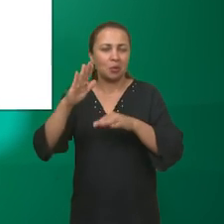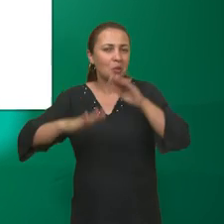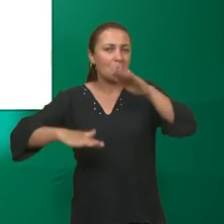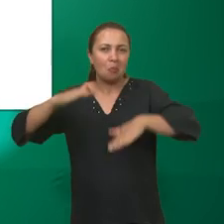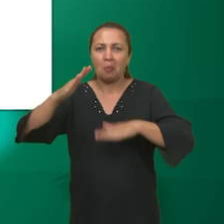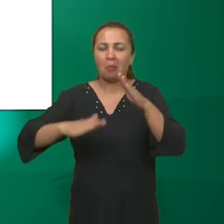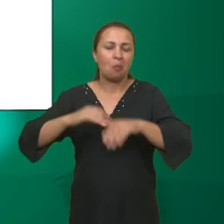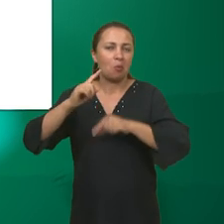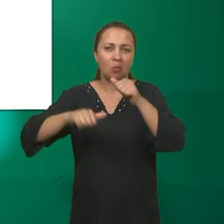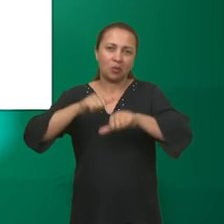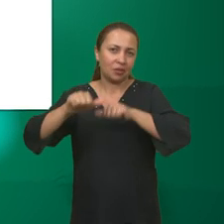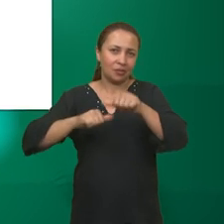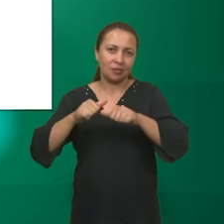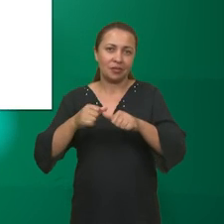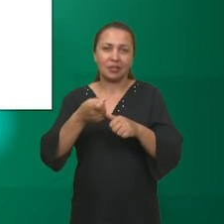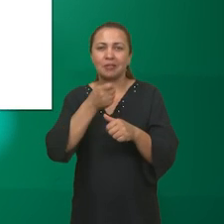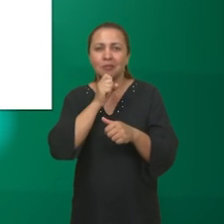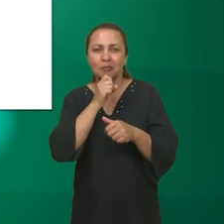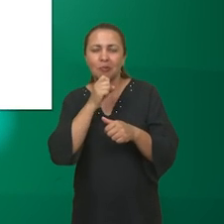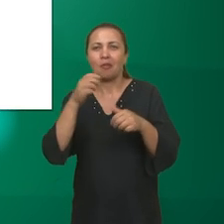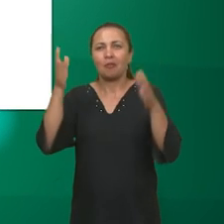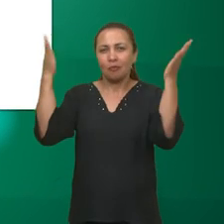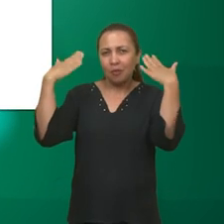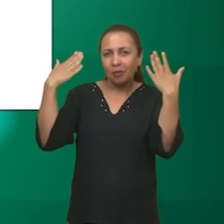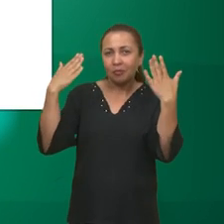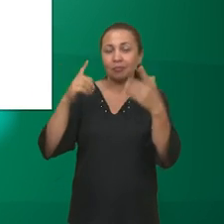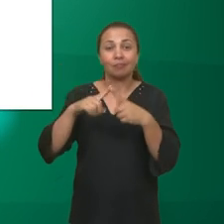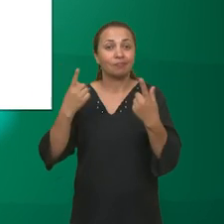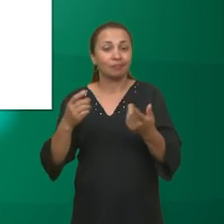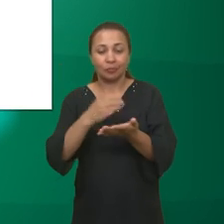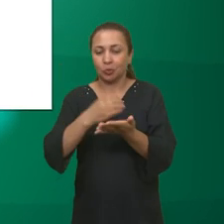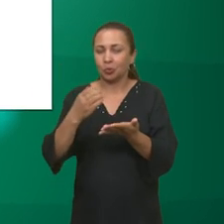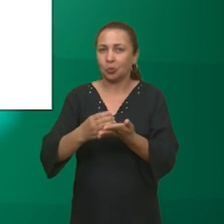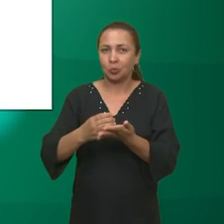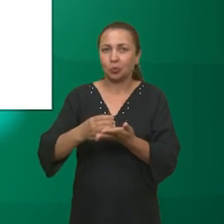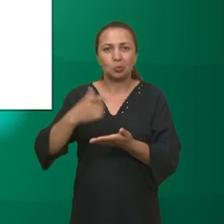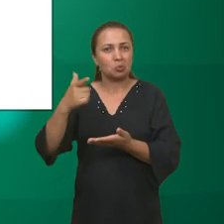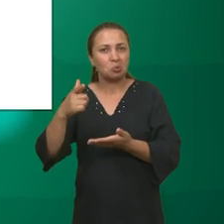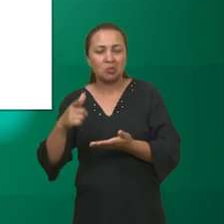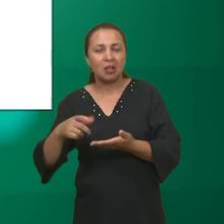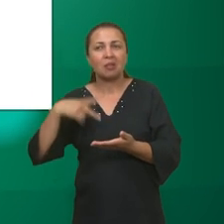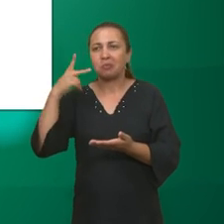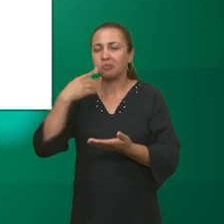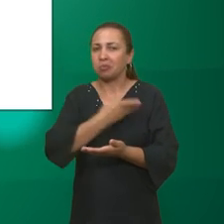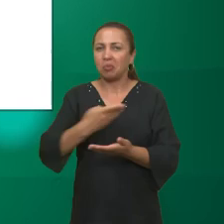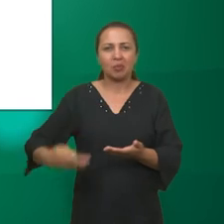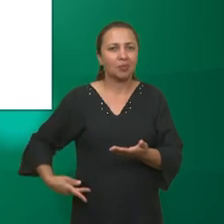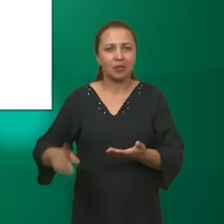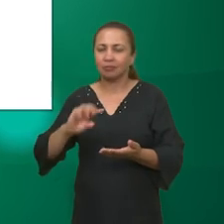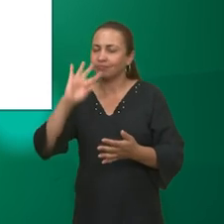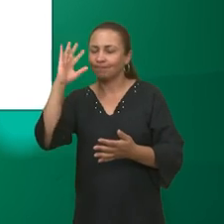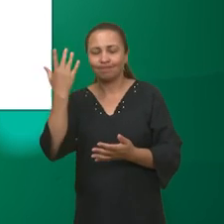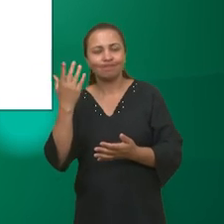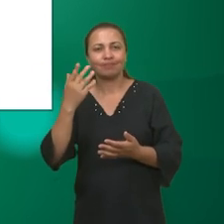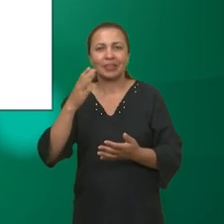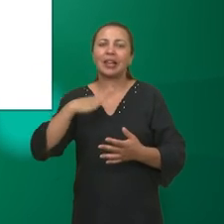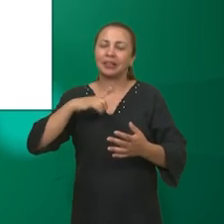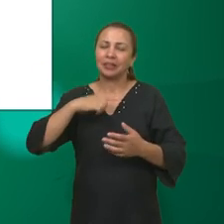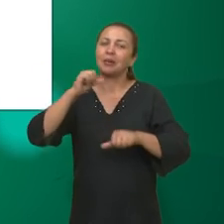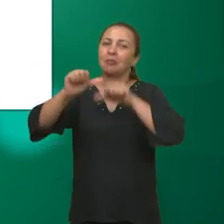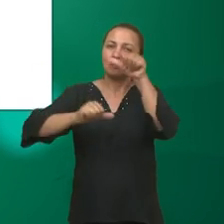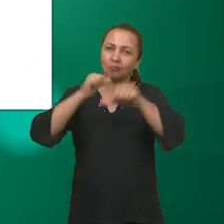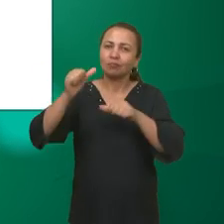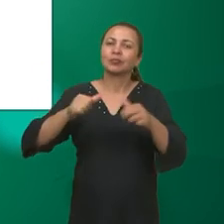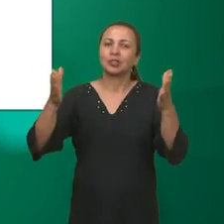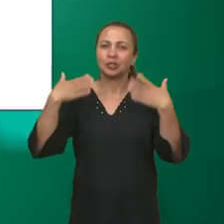muita variação da temperatura. Porém, se essas políticas públicas, se esses acordos não são cumpridos, a gente percebe que as variações